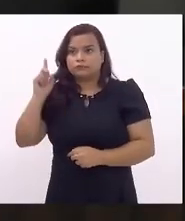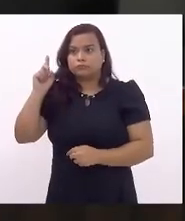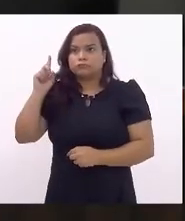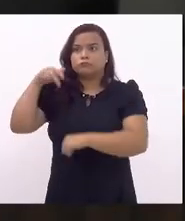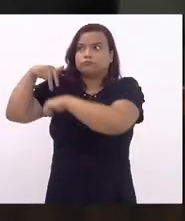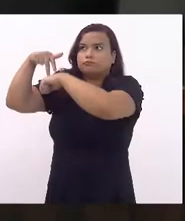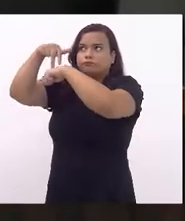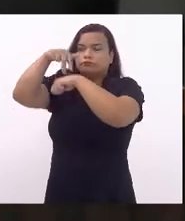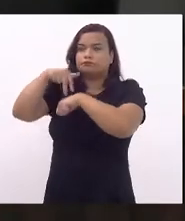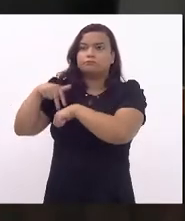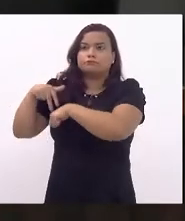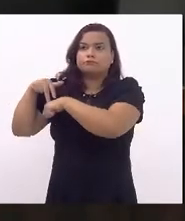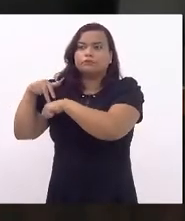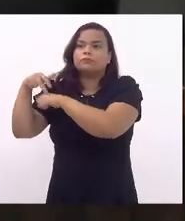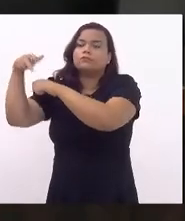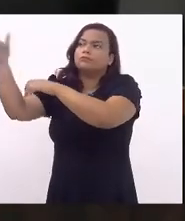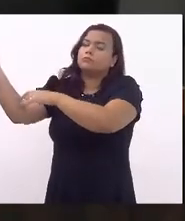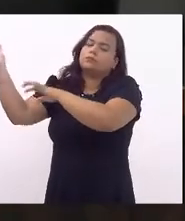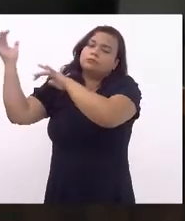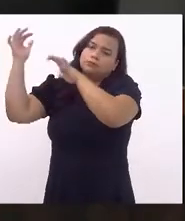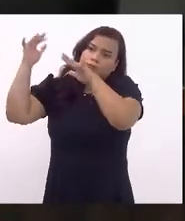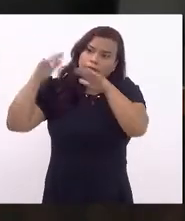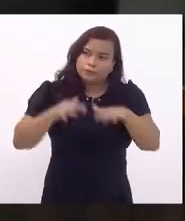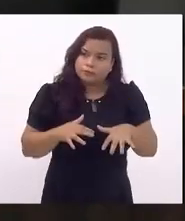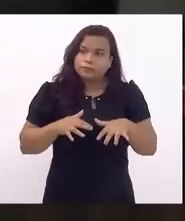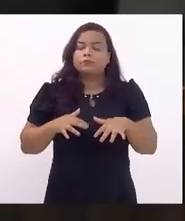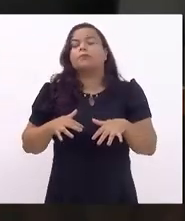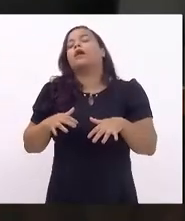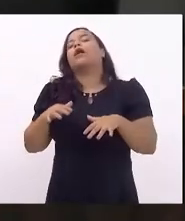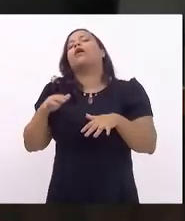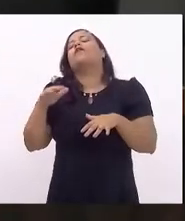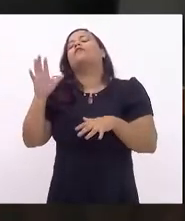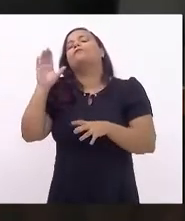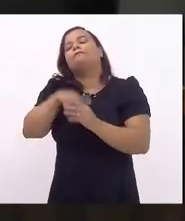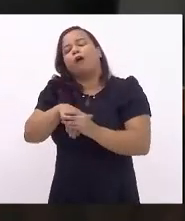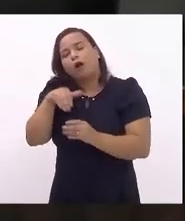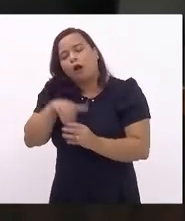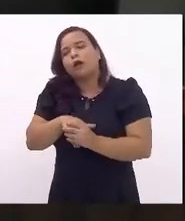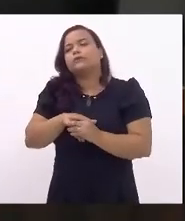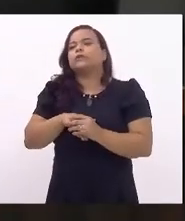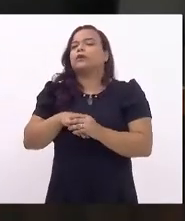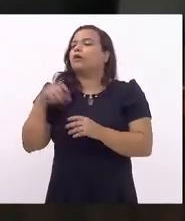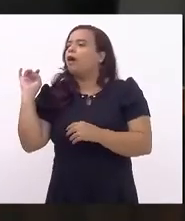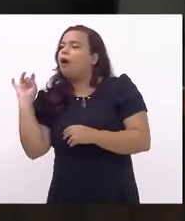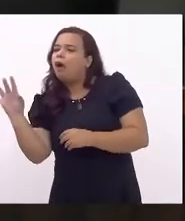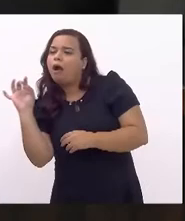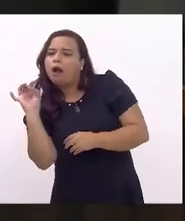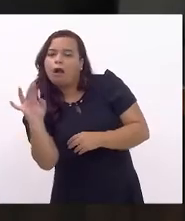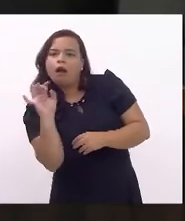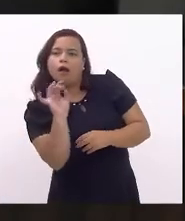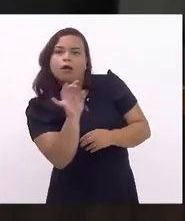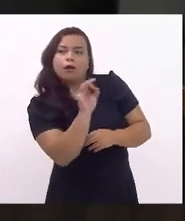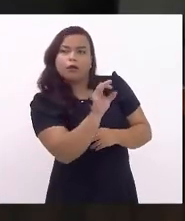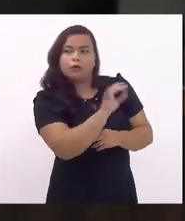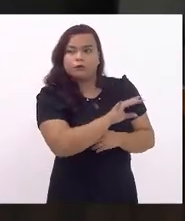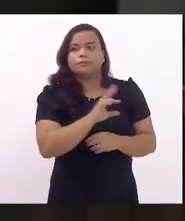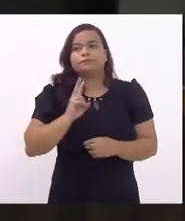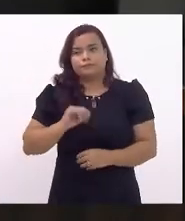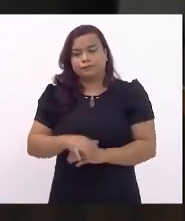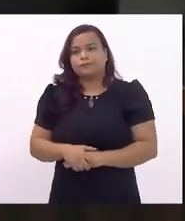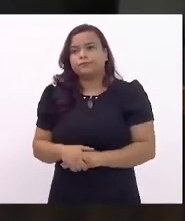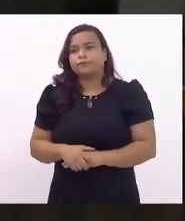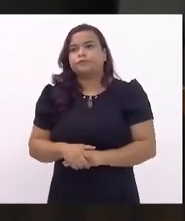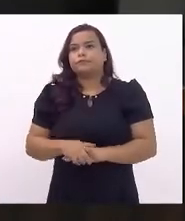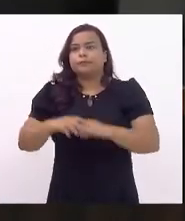em votação nominal da emenda condicional, da proposta da emenda condicional número 67 de 21. Atenção,